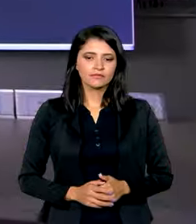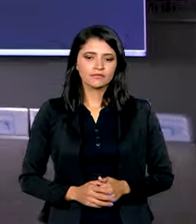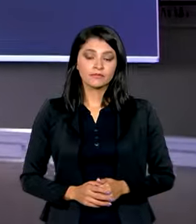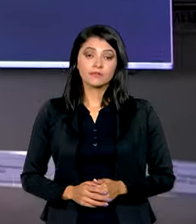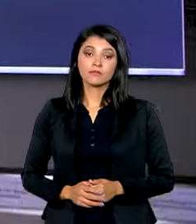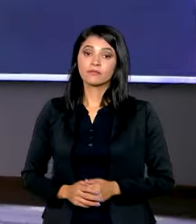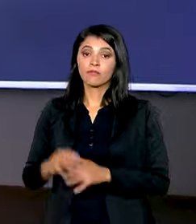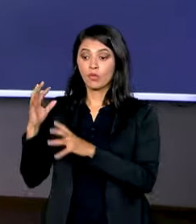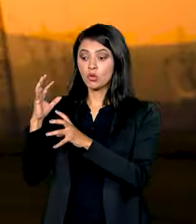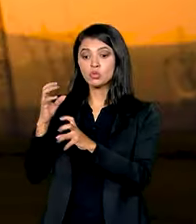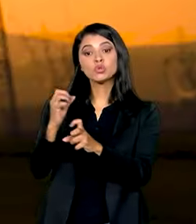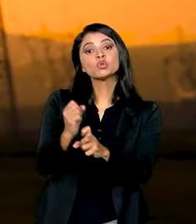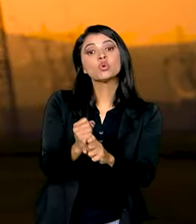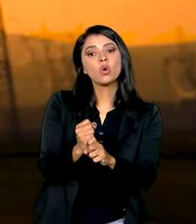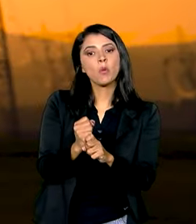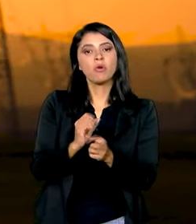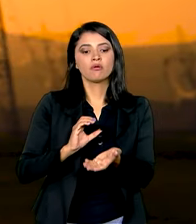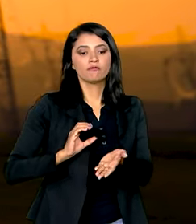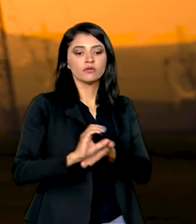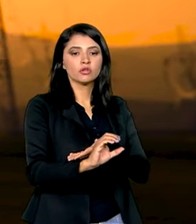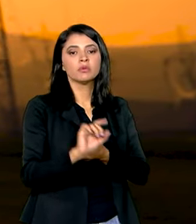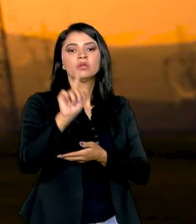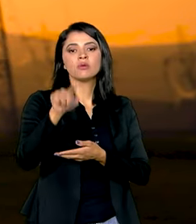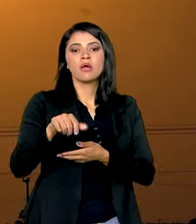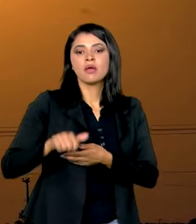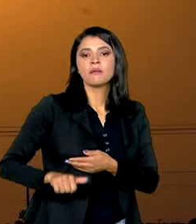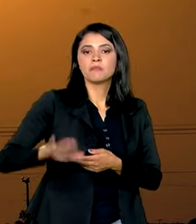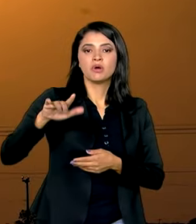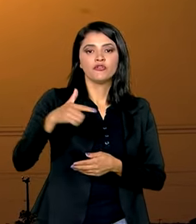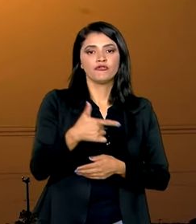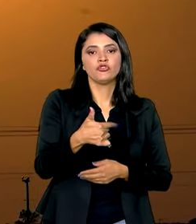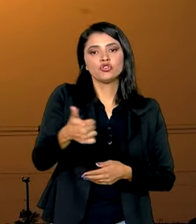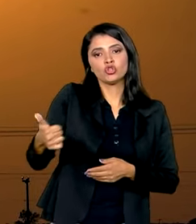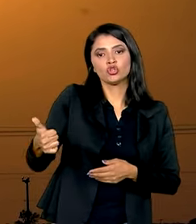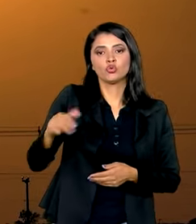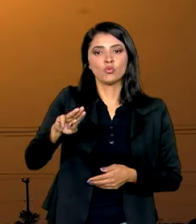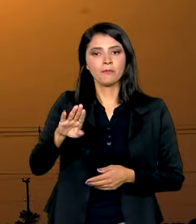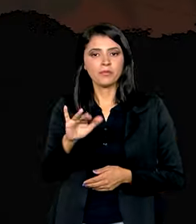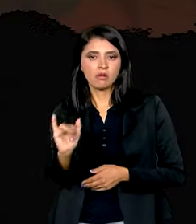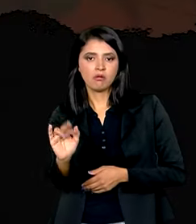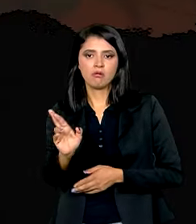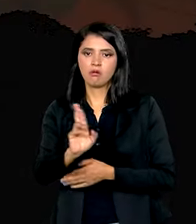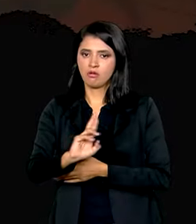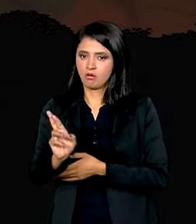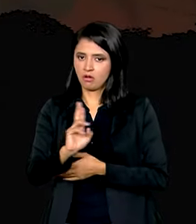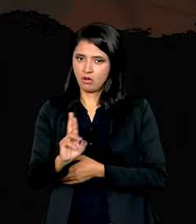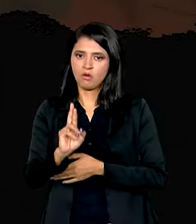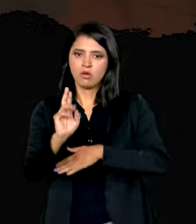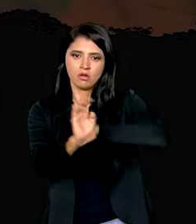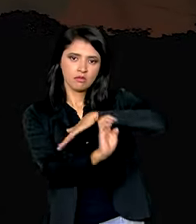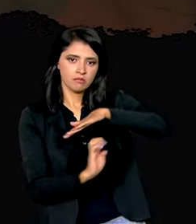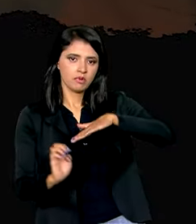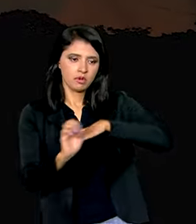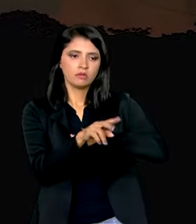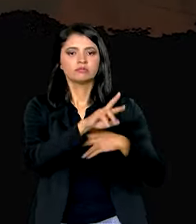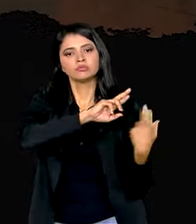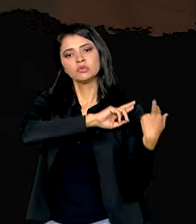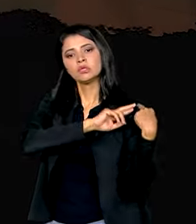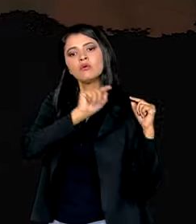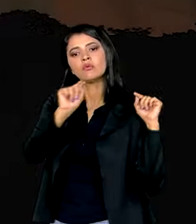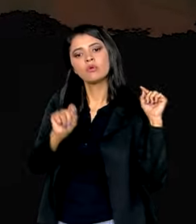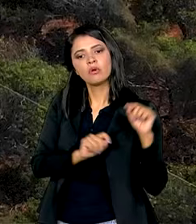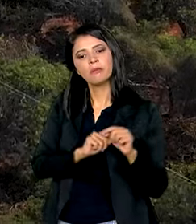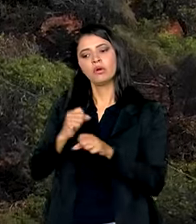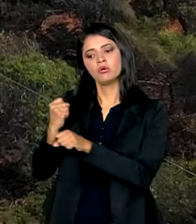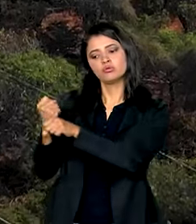No total, a previsão de investimentos é de mais de 21 bilhões de reais. As empresas vão ser responsáveis